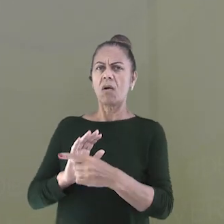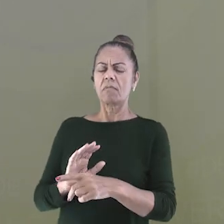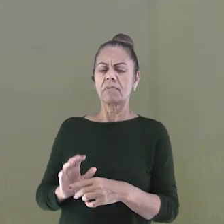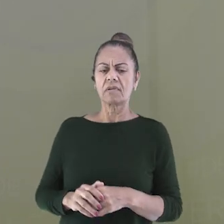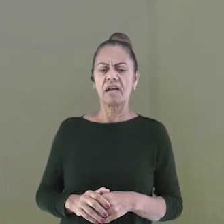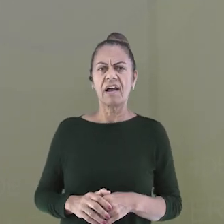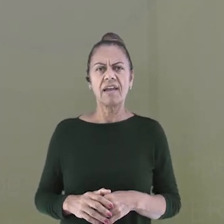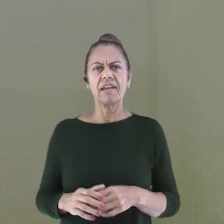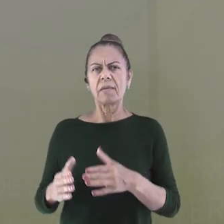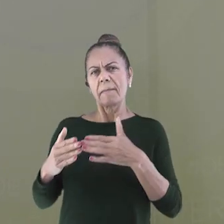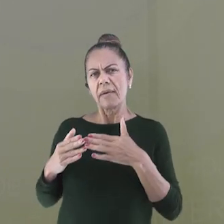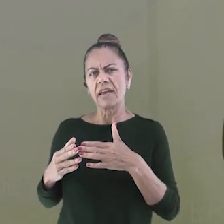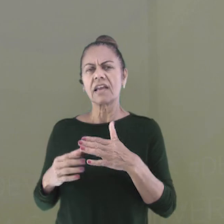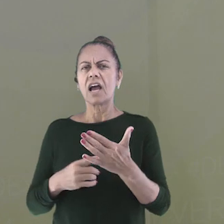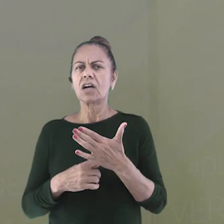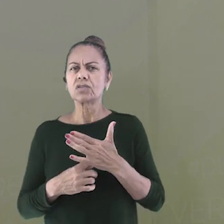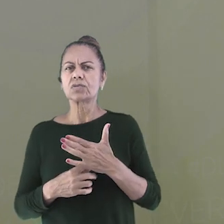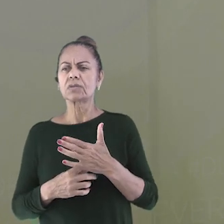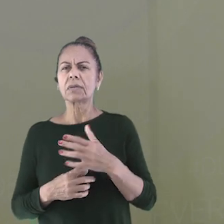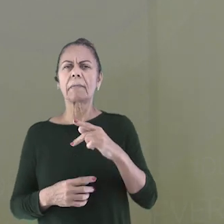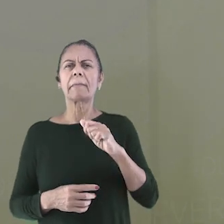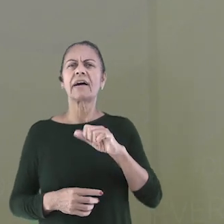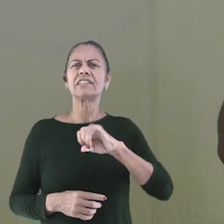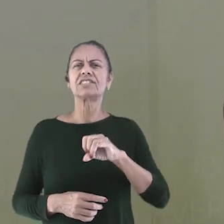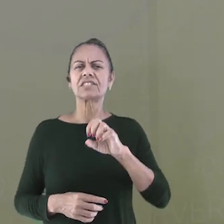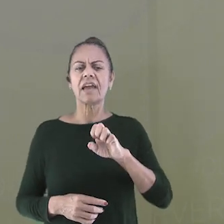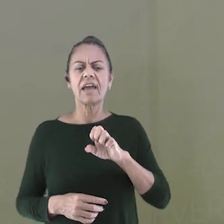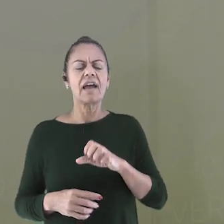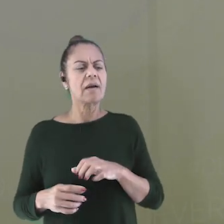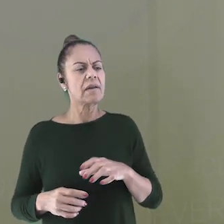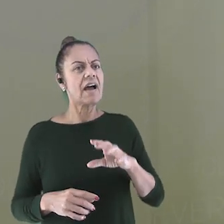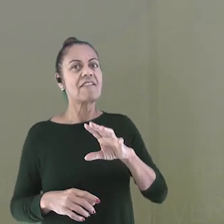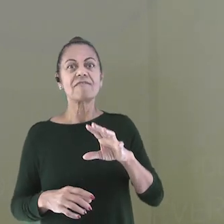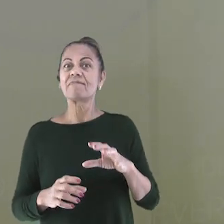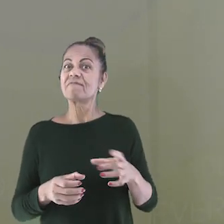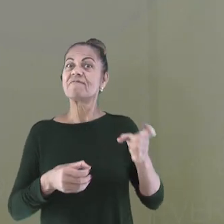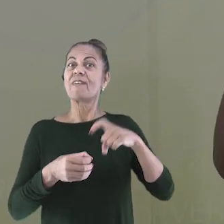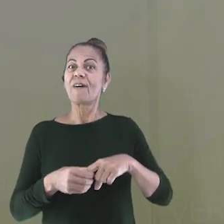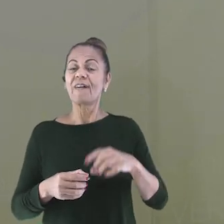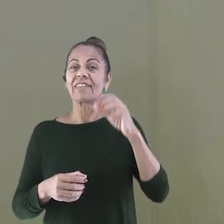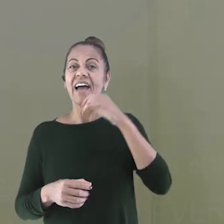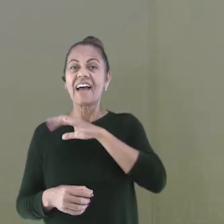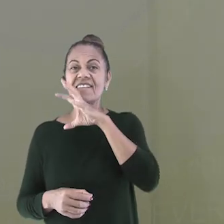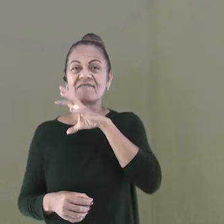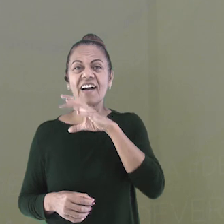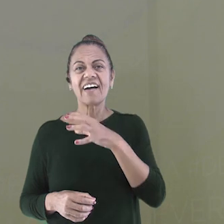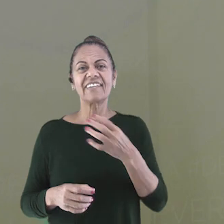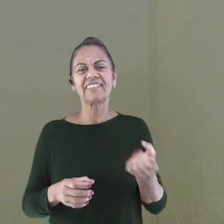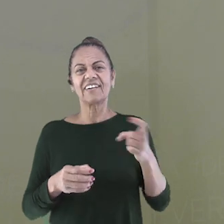de um padre e um pajé para ressuscitar o animal. O boi volta a viver e é aí que nasce a festividade.